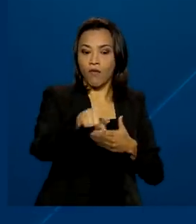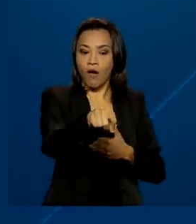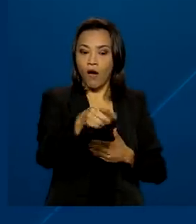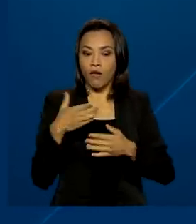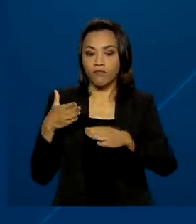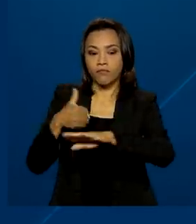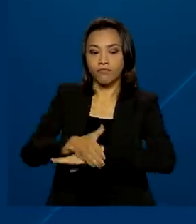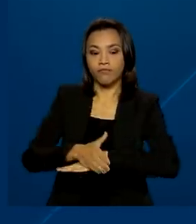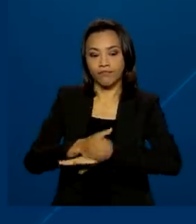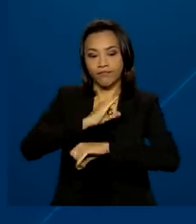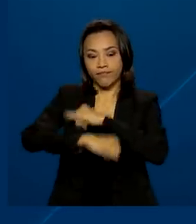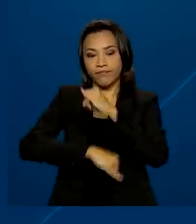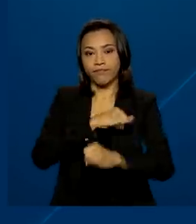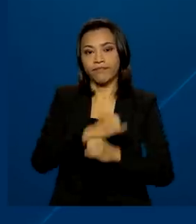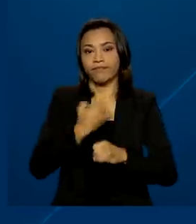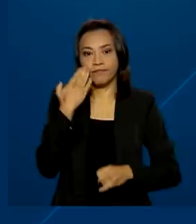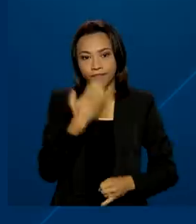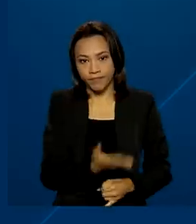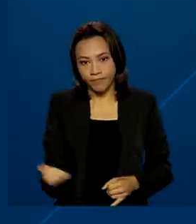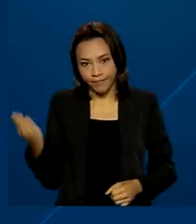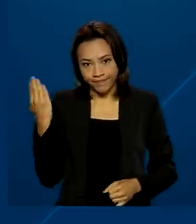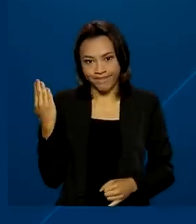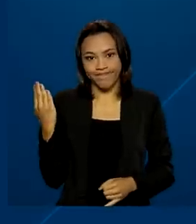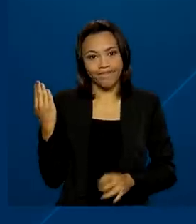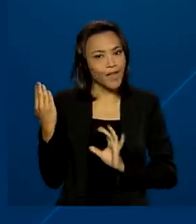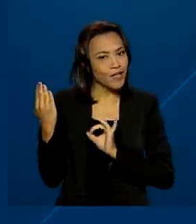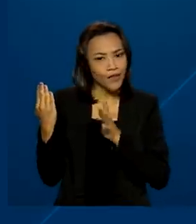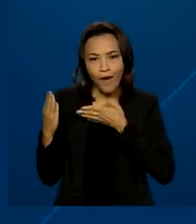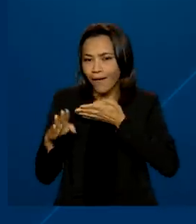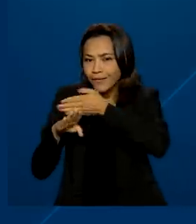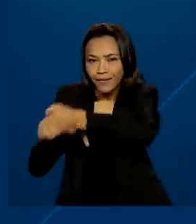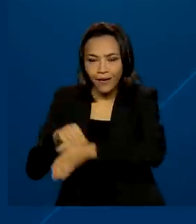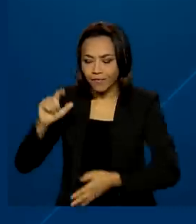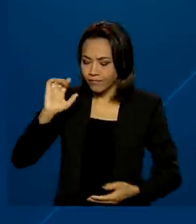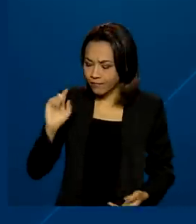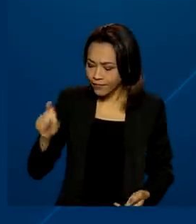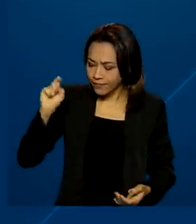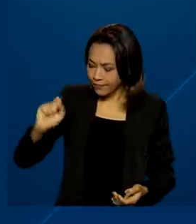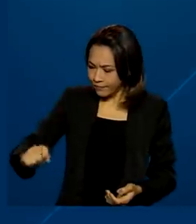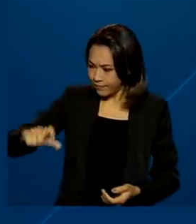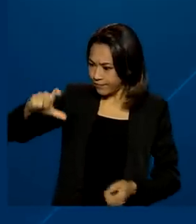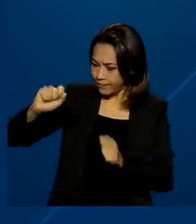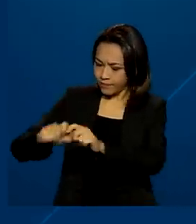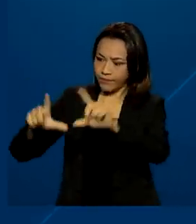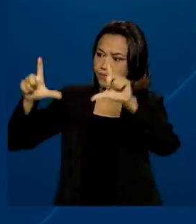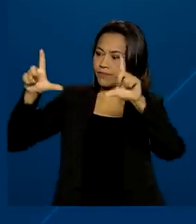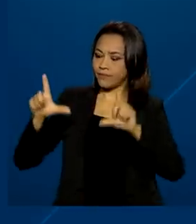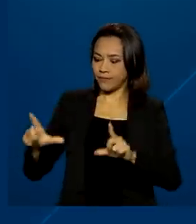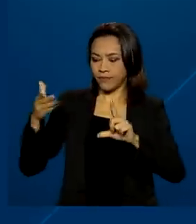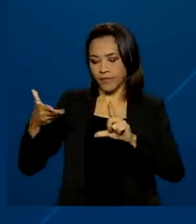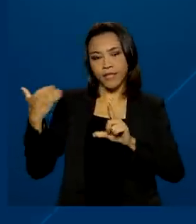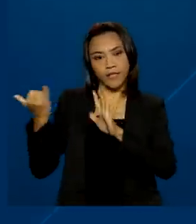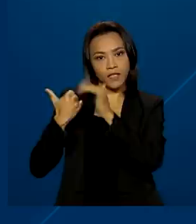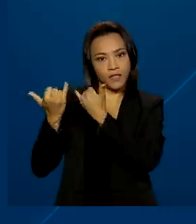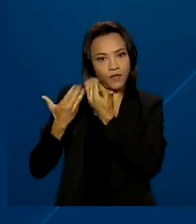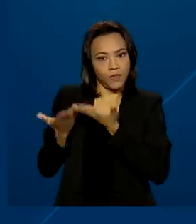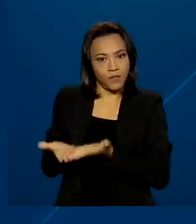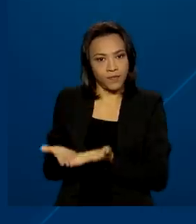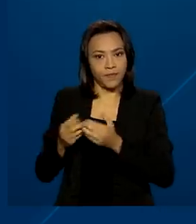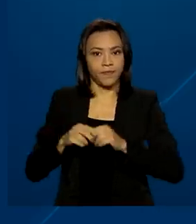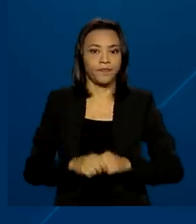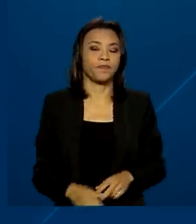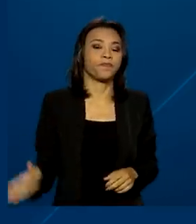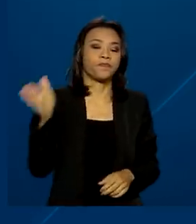enem.inep.gov.br. É só clicar no cartão de confirmação e fornecer os dados do candidato.